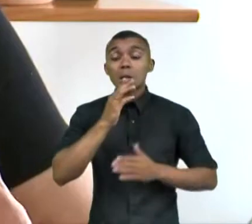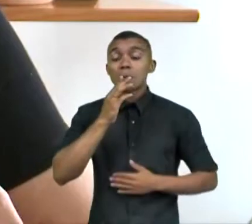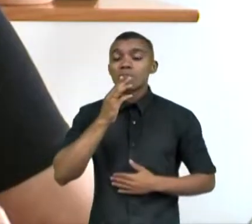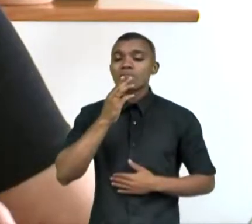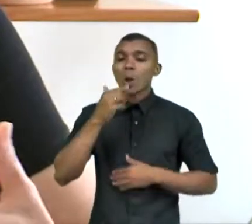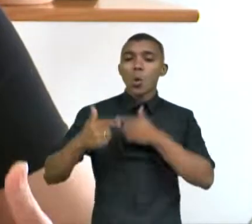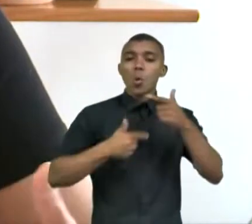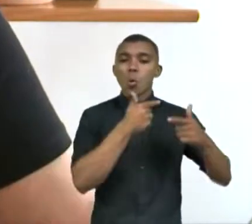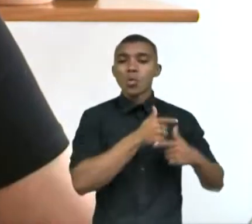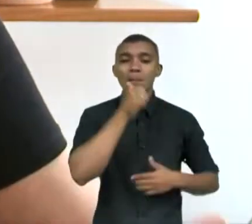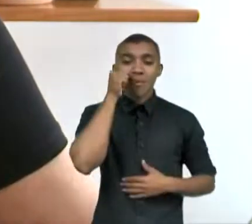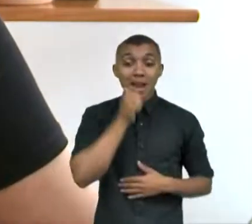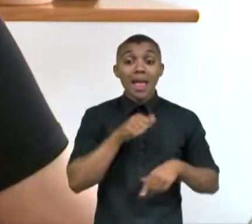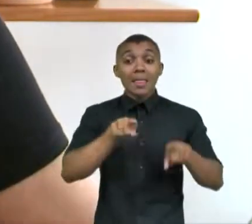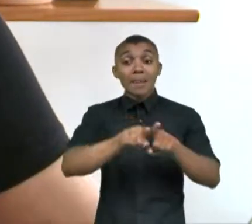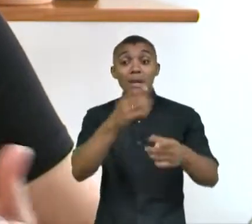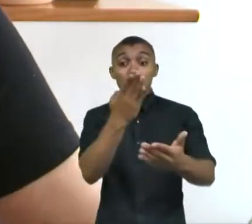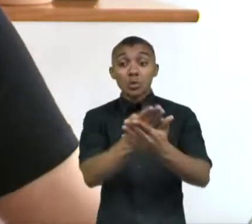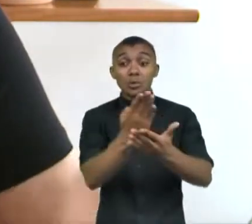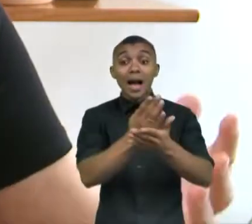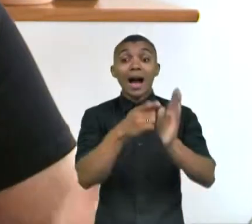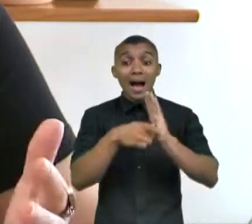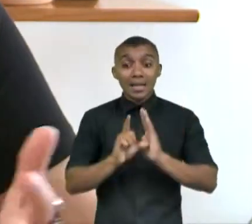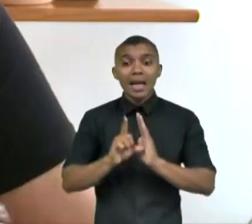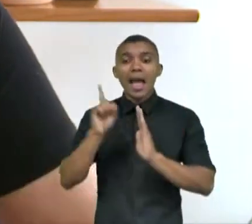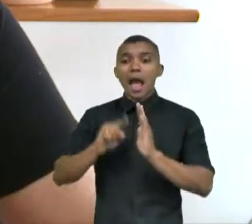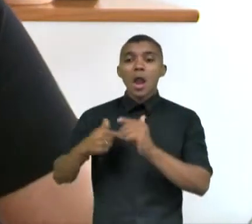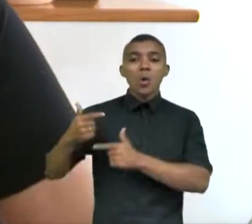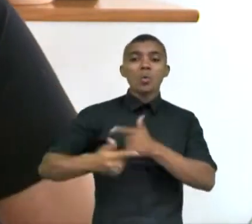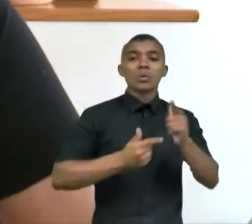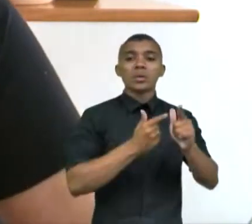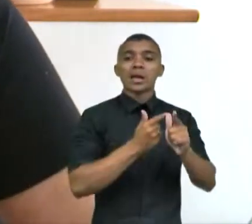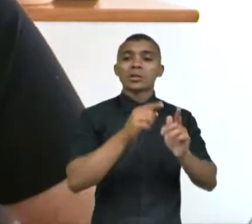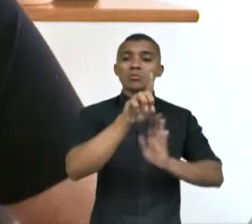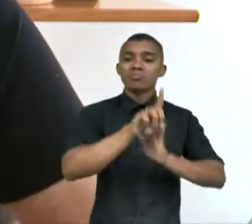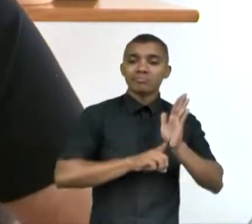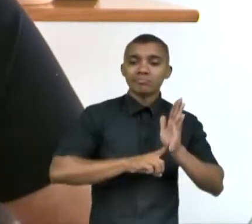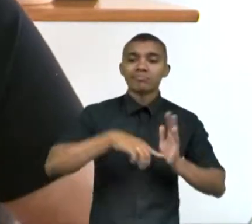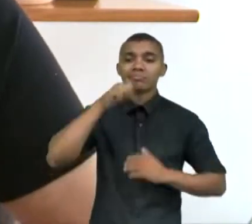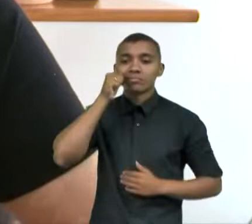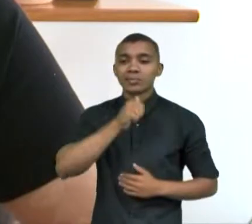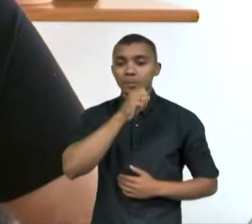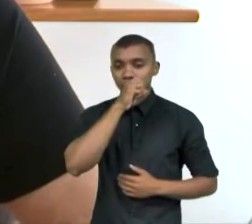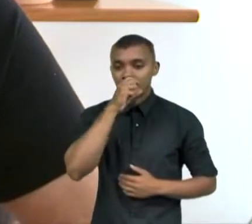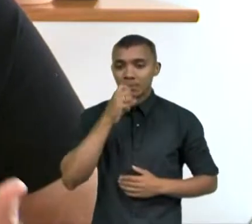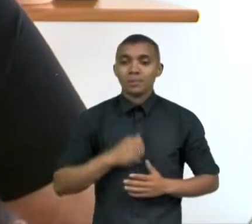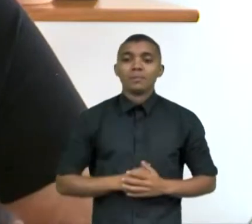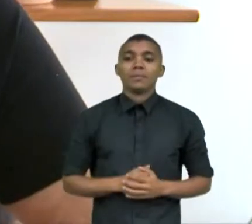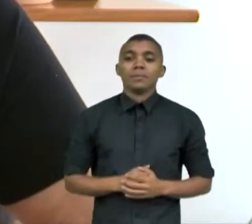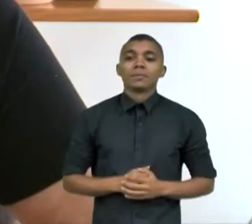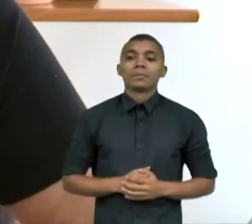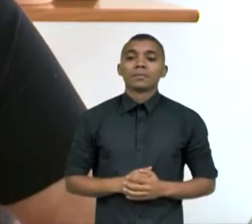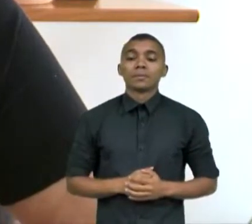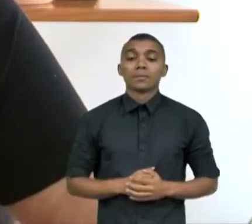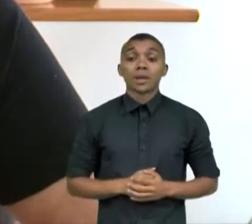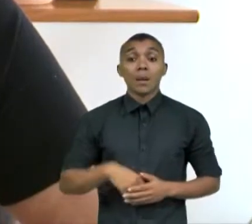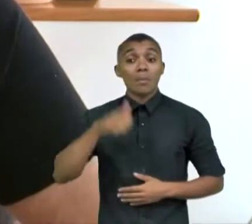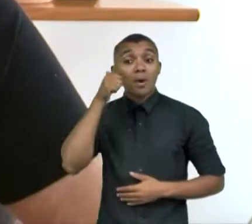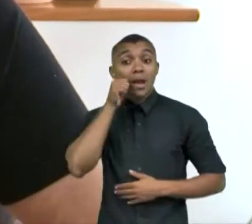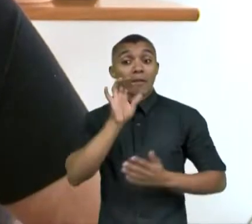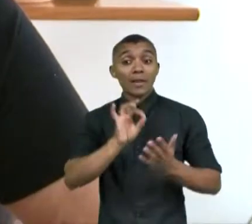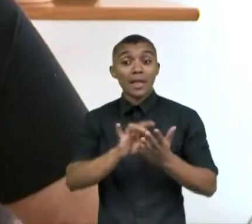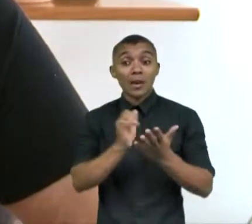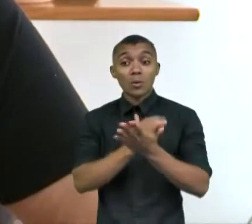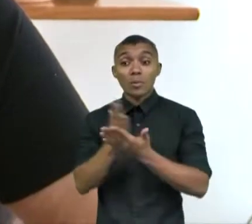o direito de estudar, é uma luta feminina ao redor do grupo. Porque mesmo quando a mulher passa a votar, ela